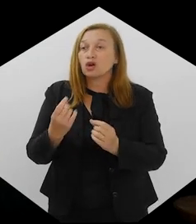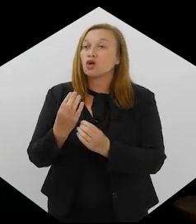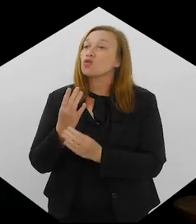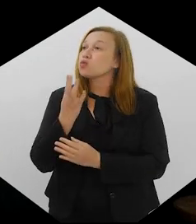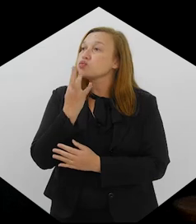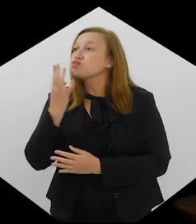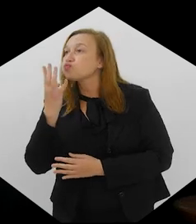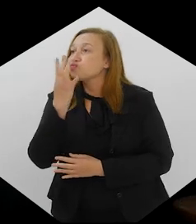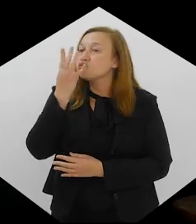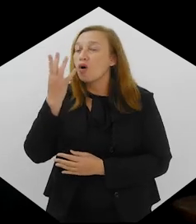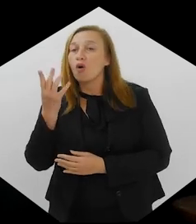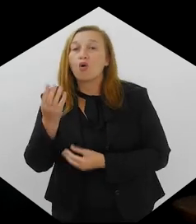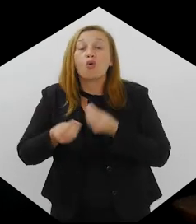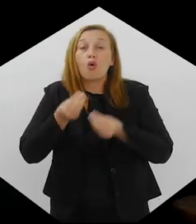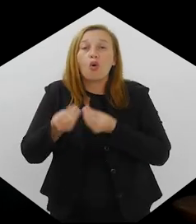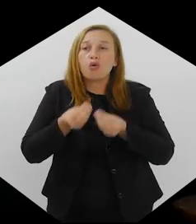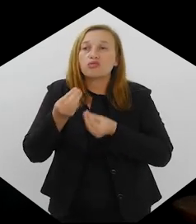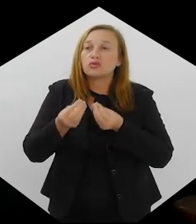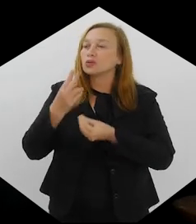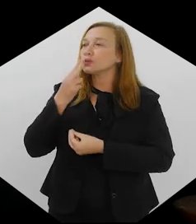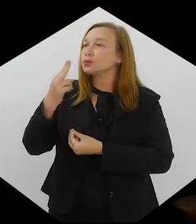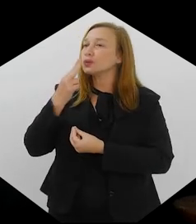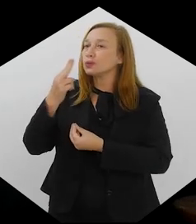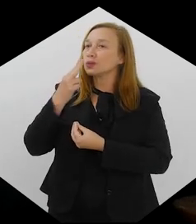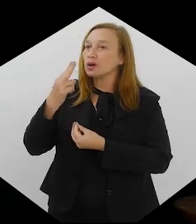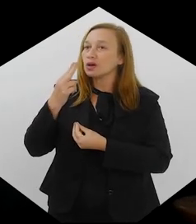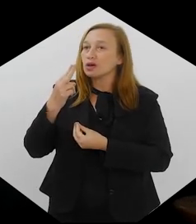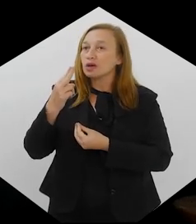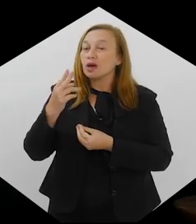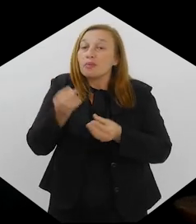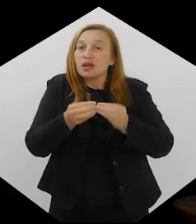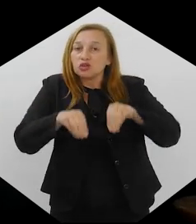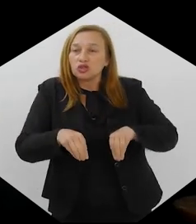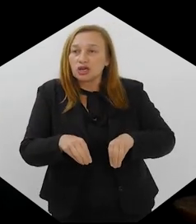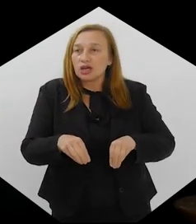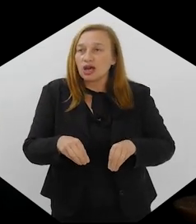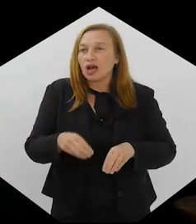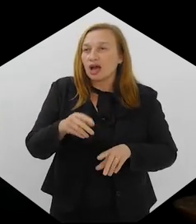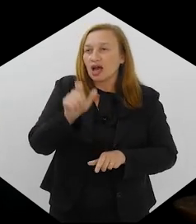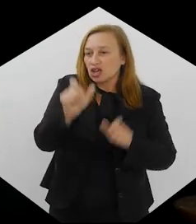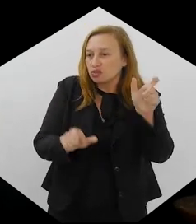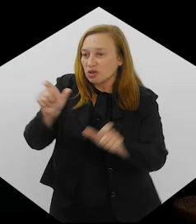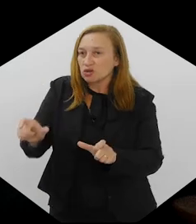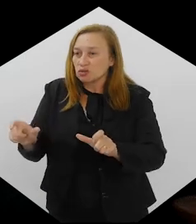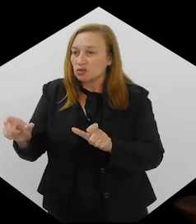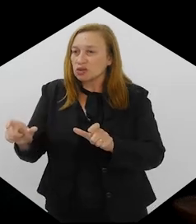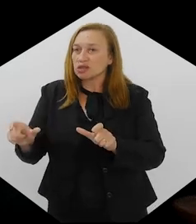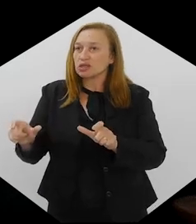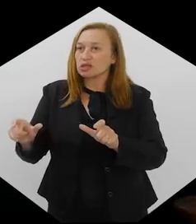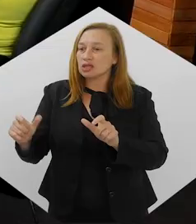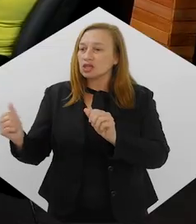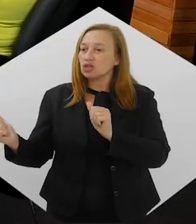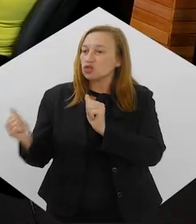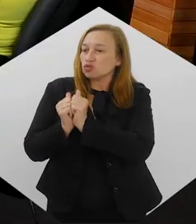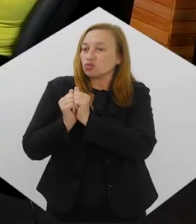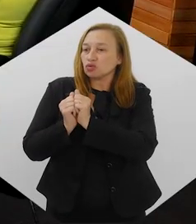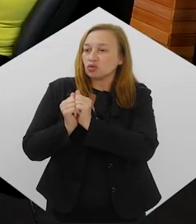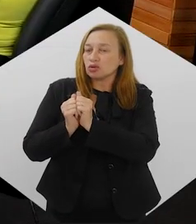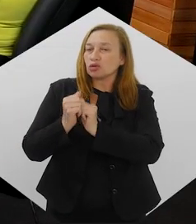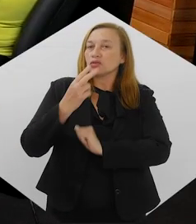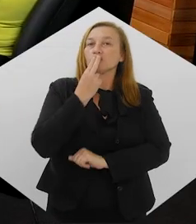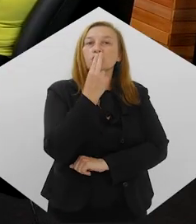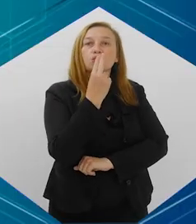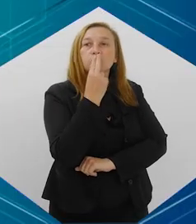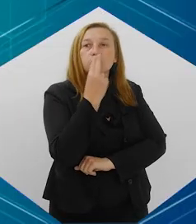pela fumaça, né? Como é que o cigarro, ele também afeta as pessoas que convivem aí com os fumantes, né? Muito obrigado pelo